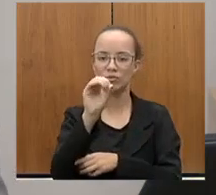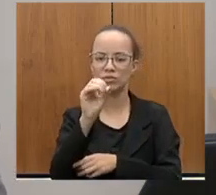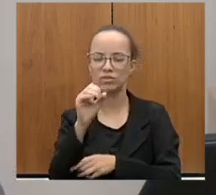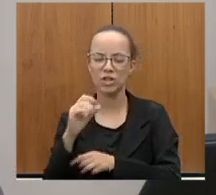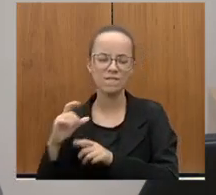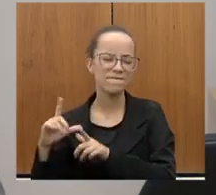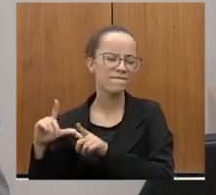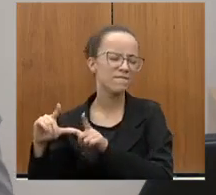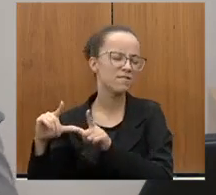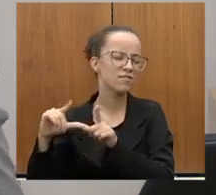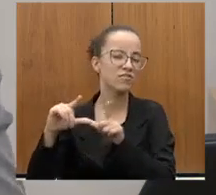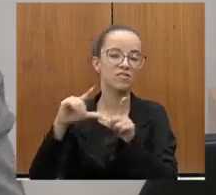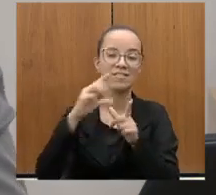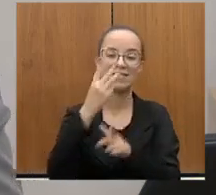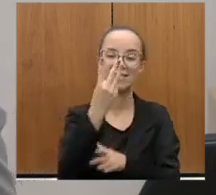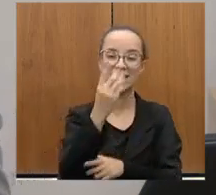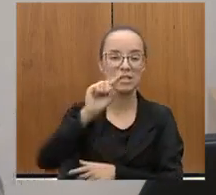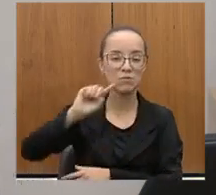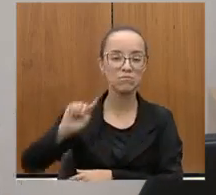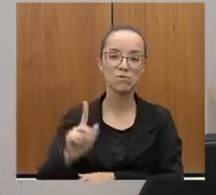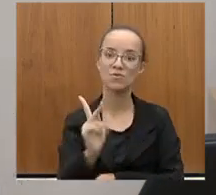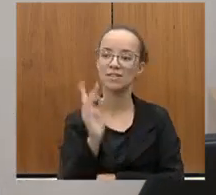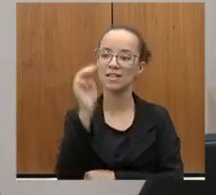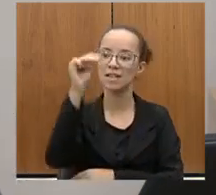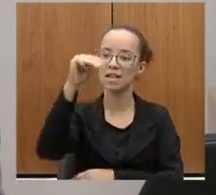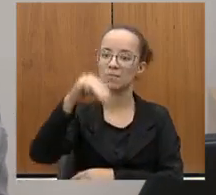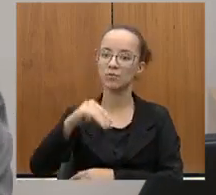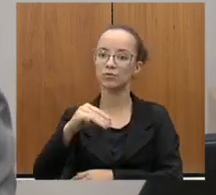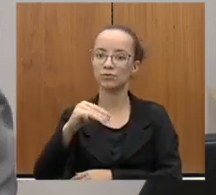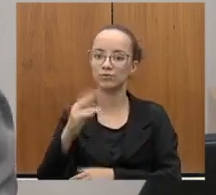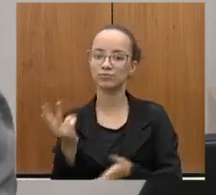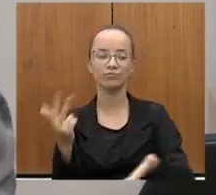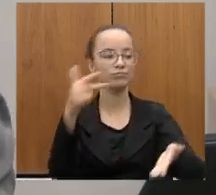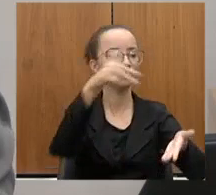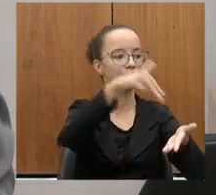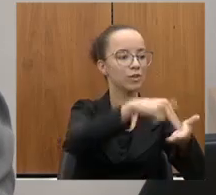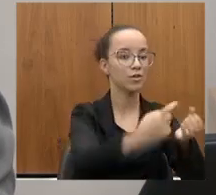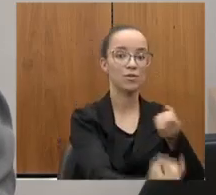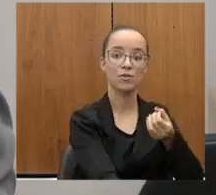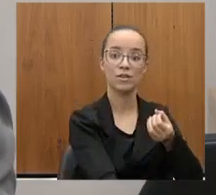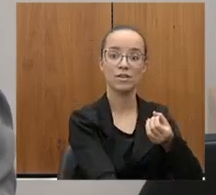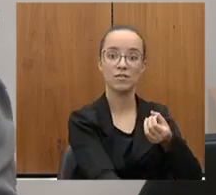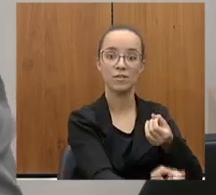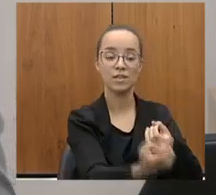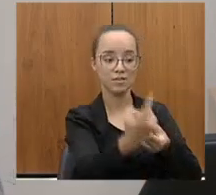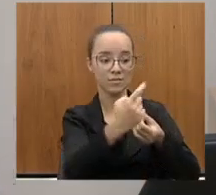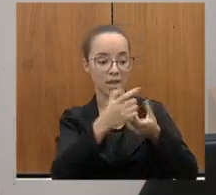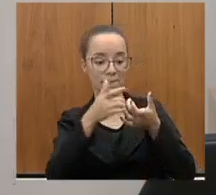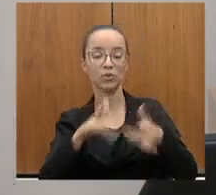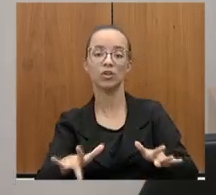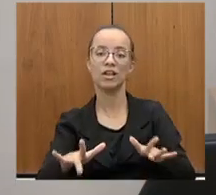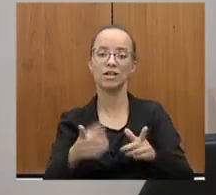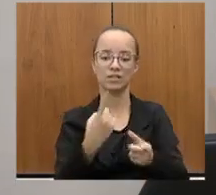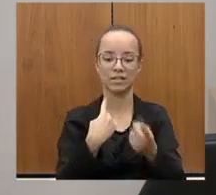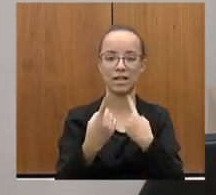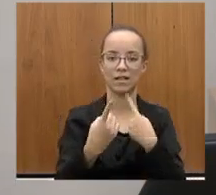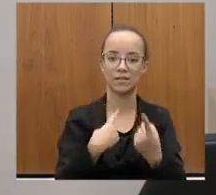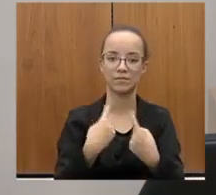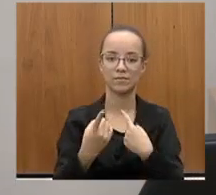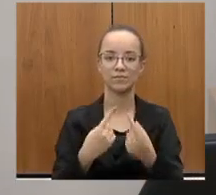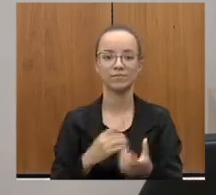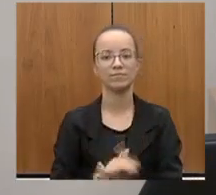mil quilômetros, deixando a carga e voltando na rodovia. É algo, assim, criminoso.